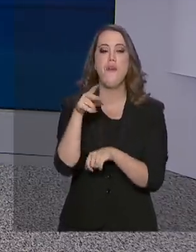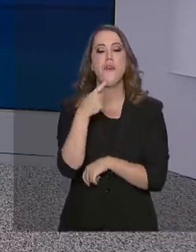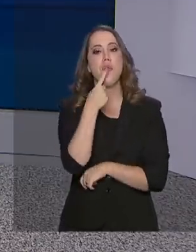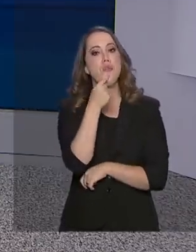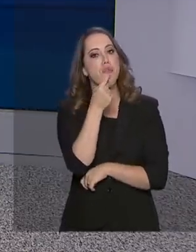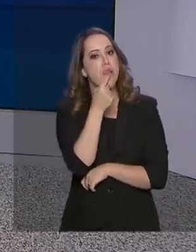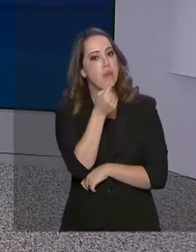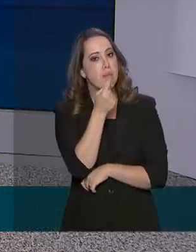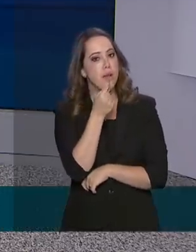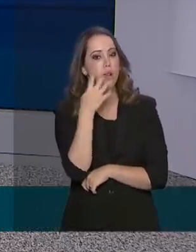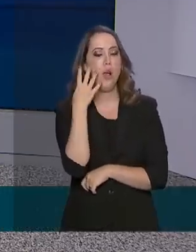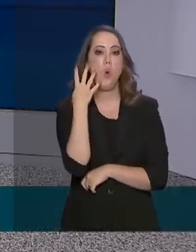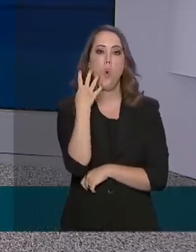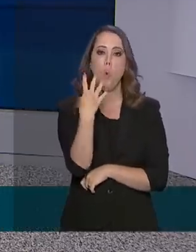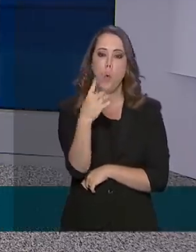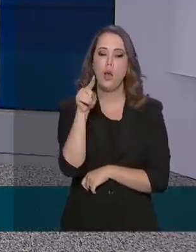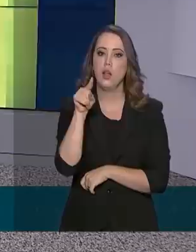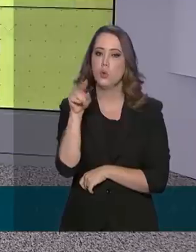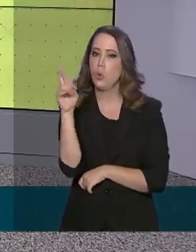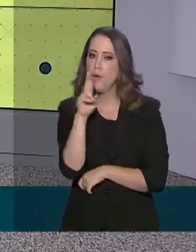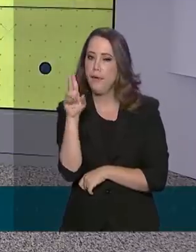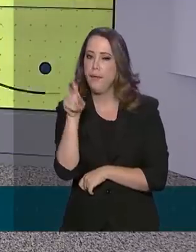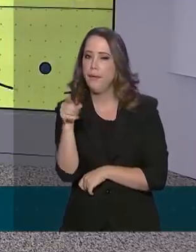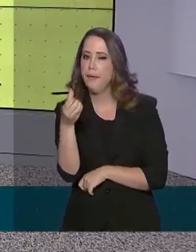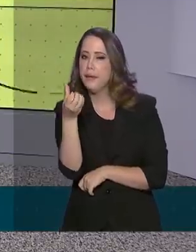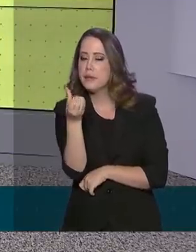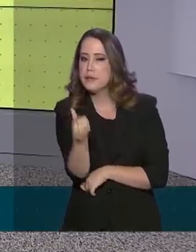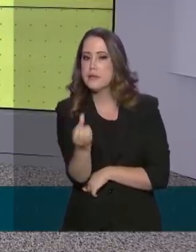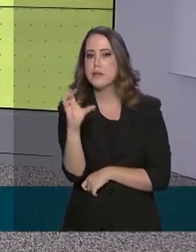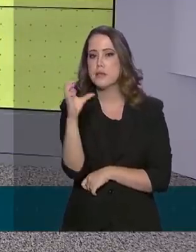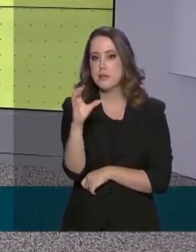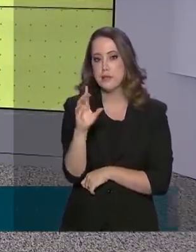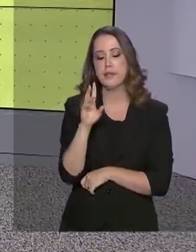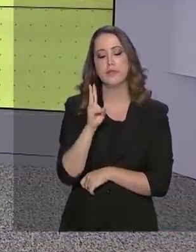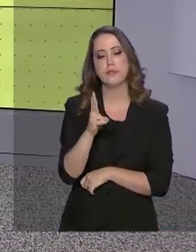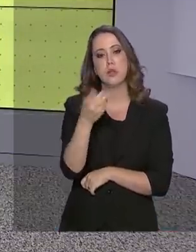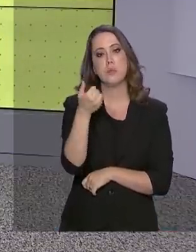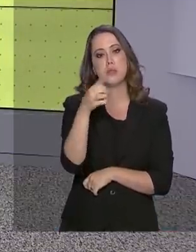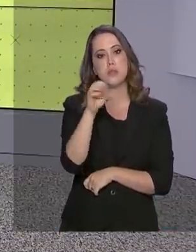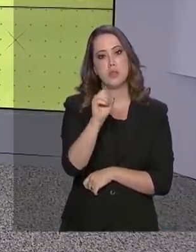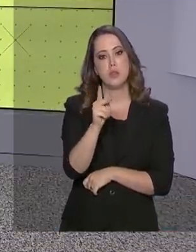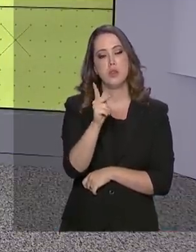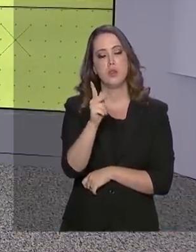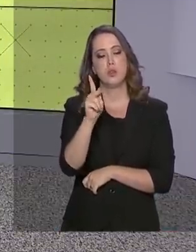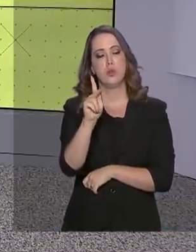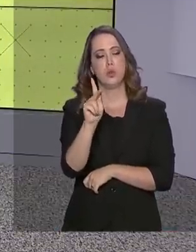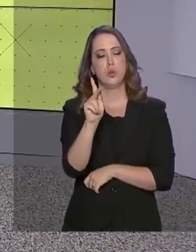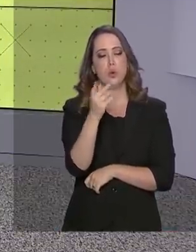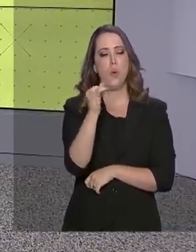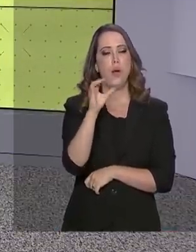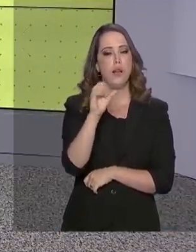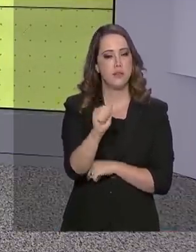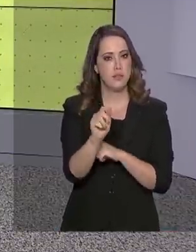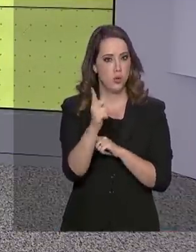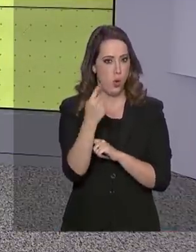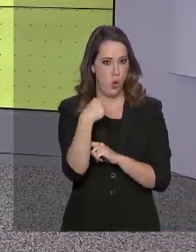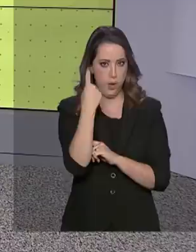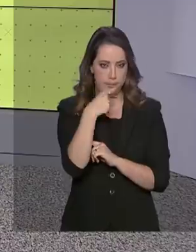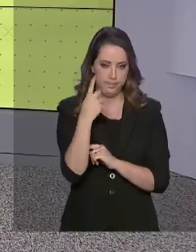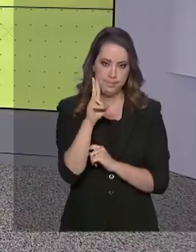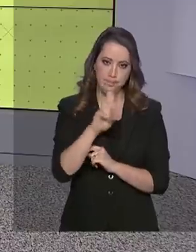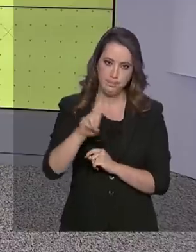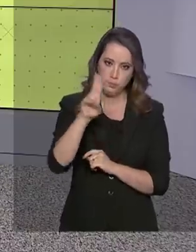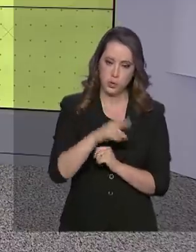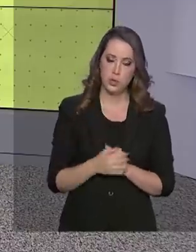custo de R$,16 para cada 100 kWh consumidos. Criado pela Agência Nacional de Energia